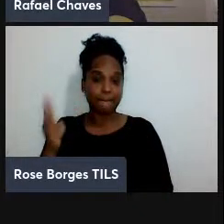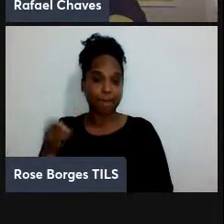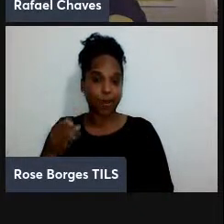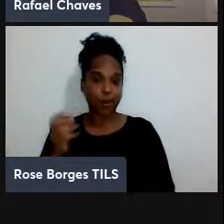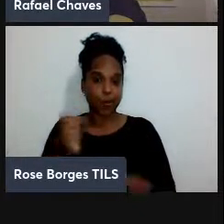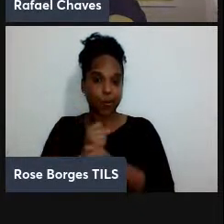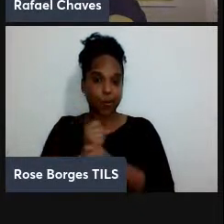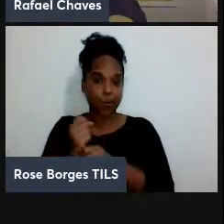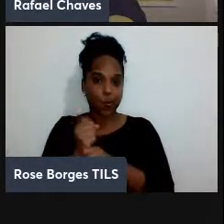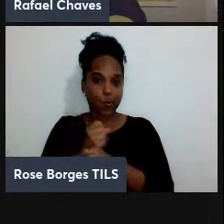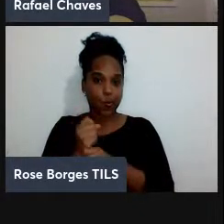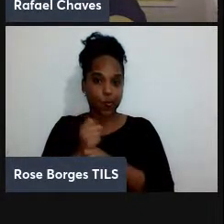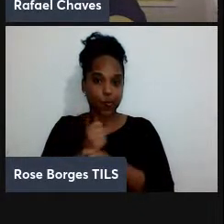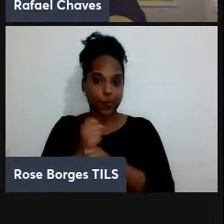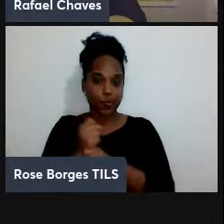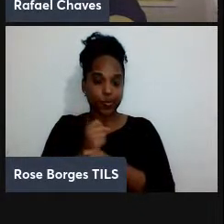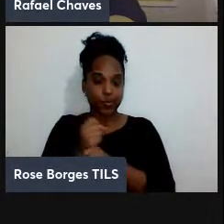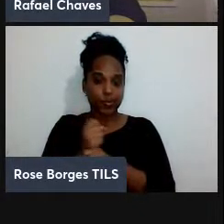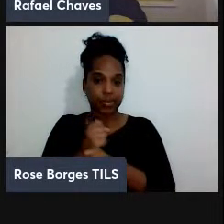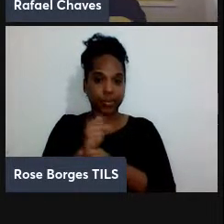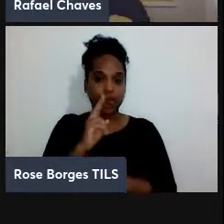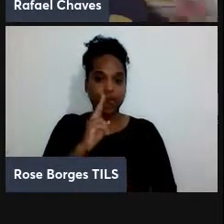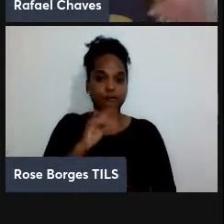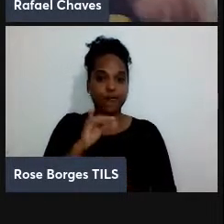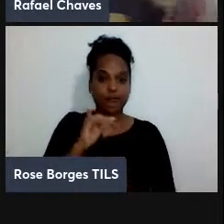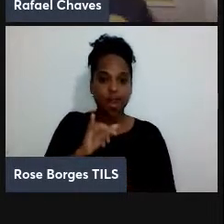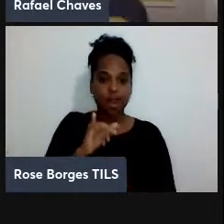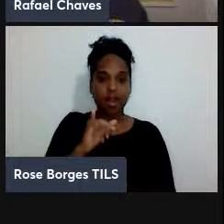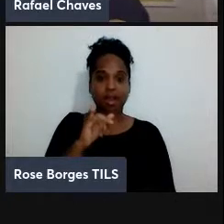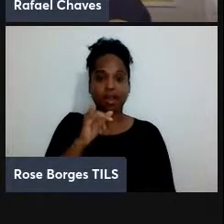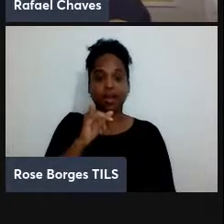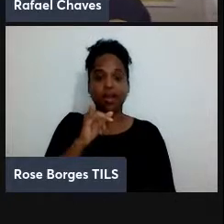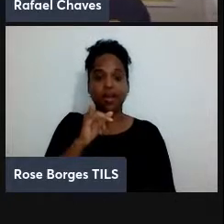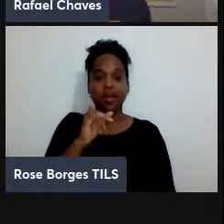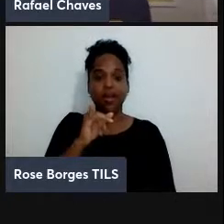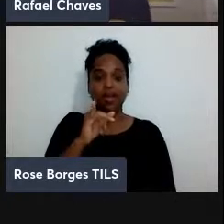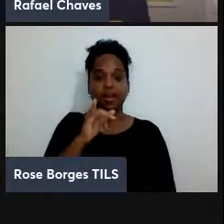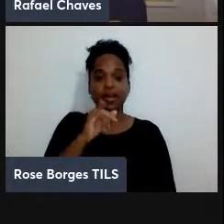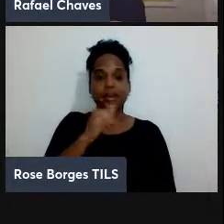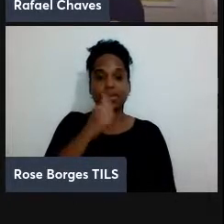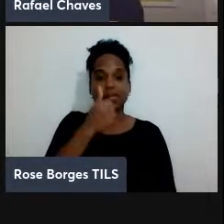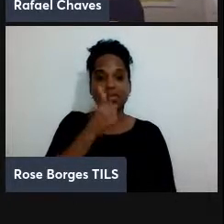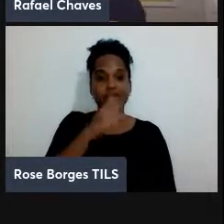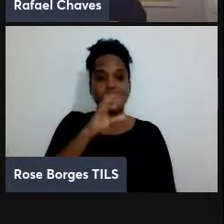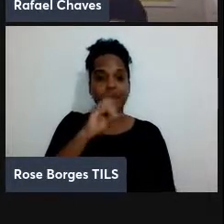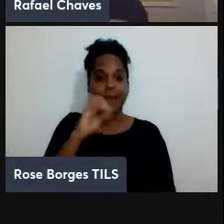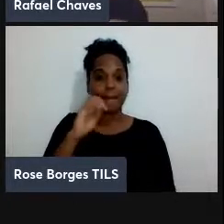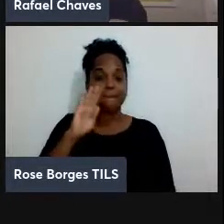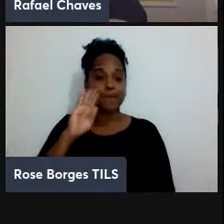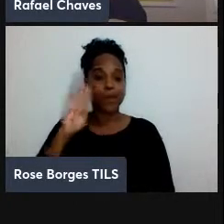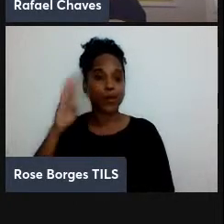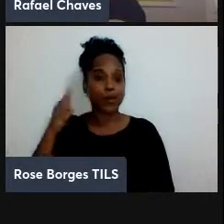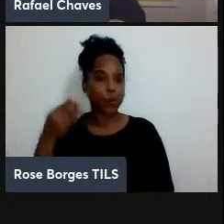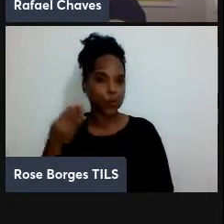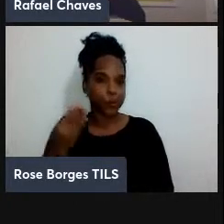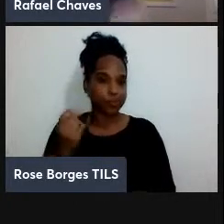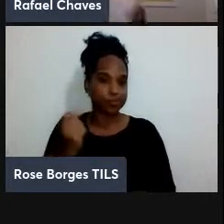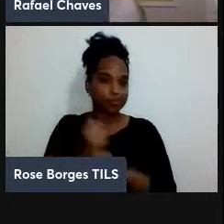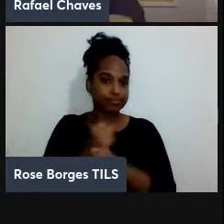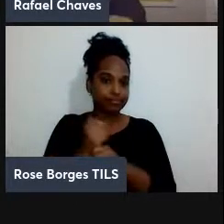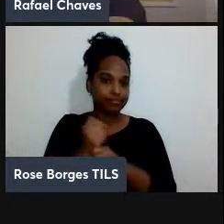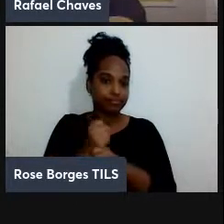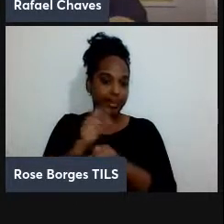vezes eu saio agora de 100 mil anos para 100 bilhões de 4 bilhões de anos ou seja é isso que significa um crescimento exponencial